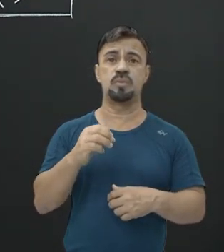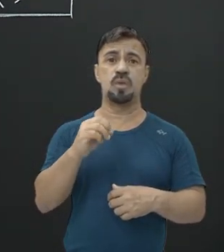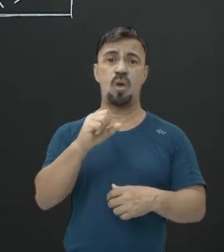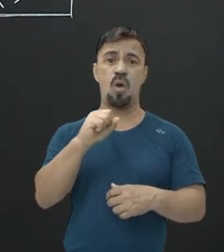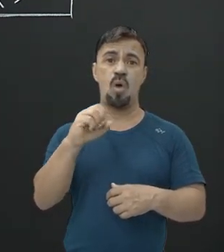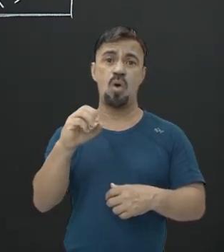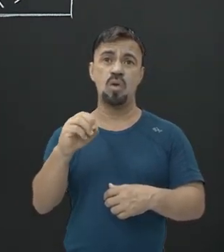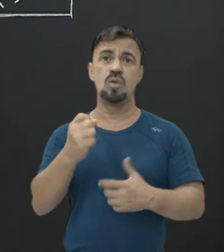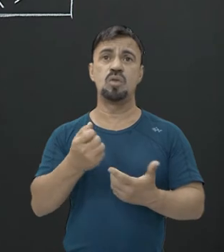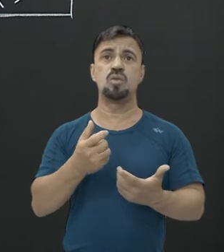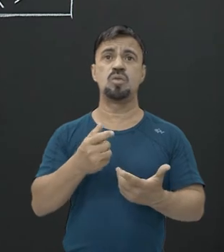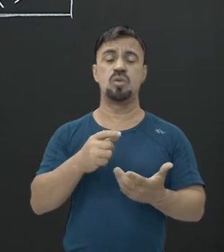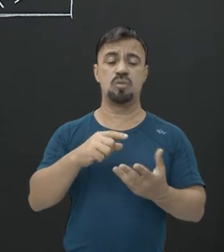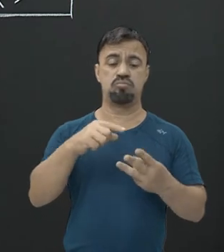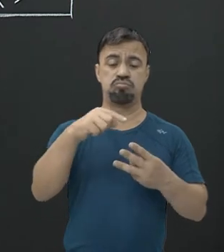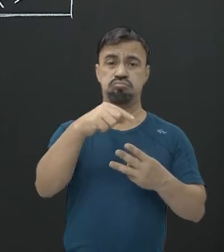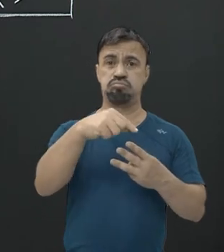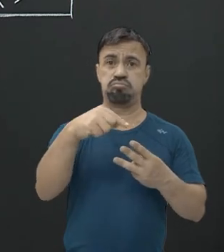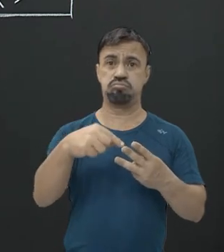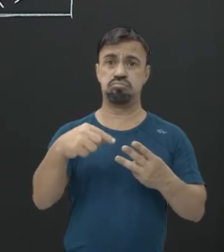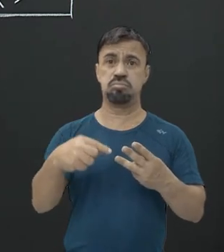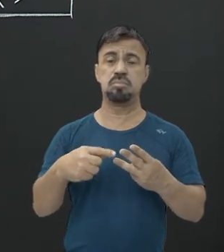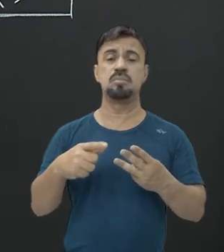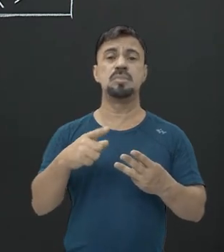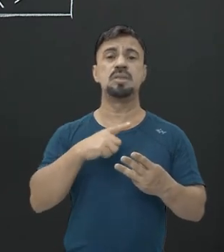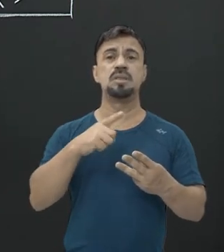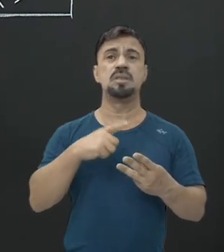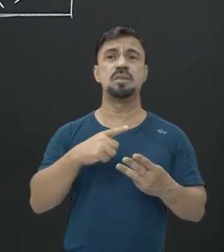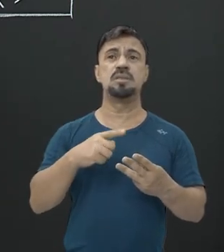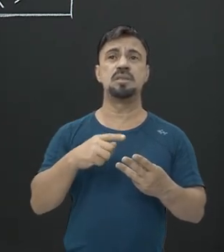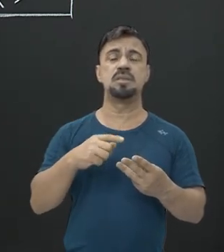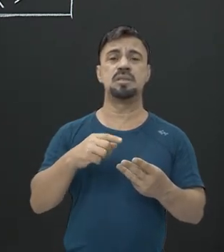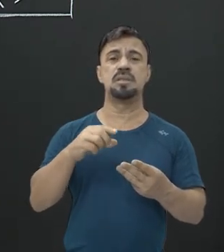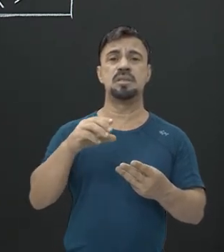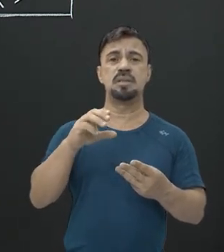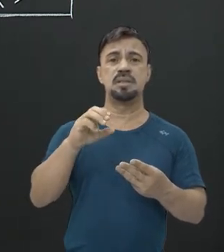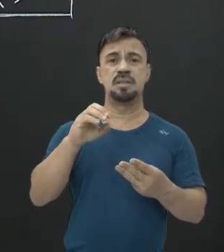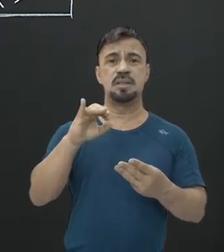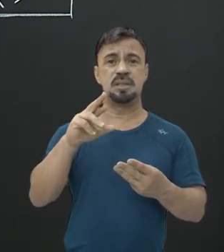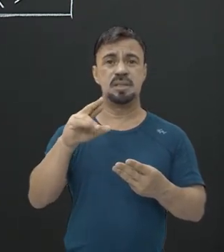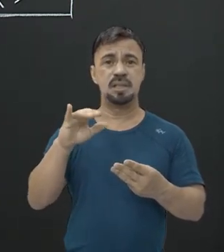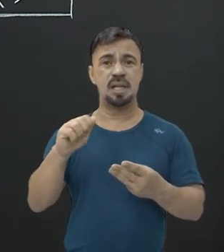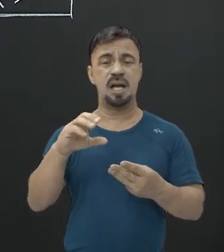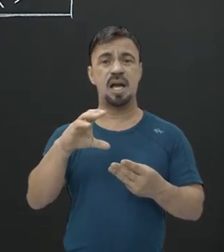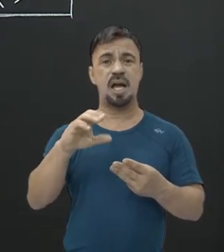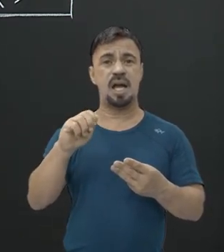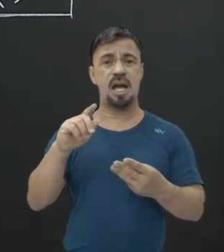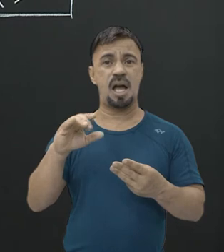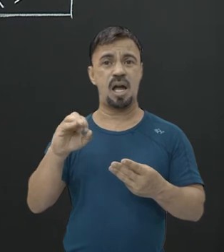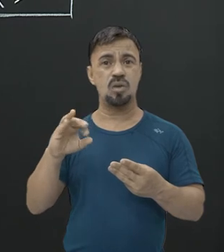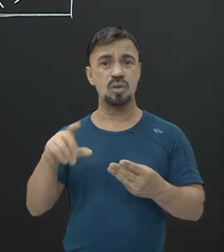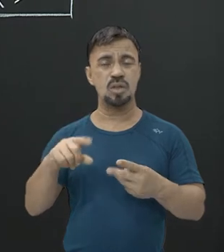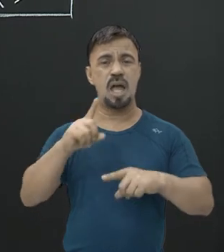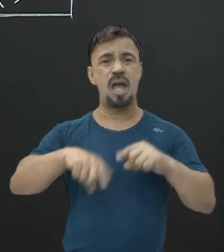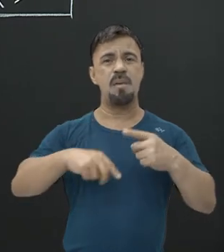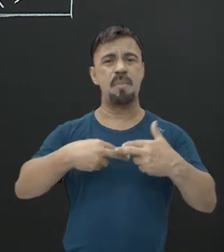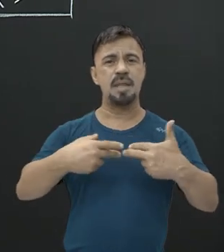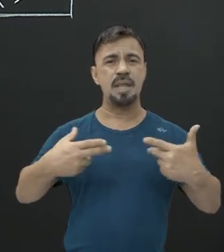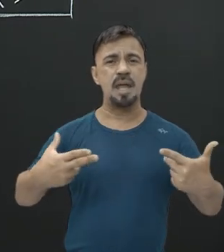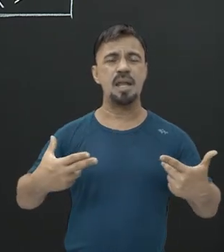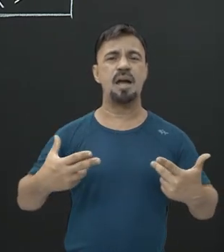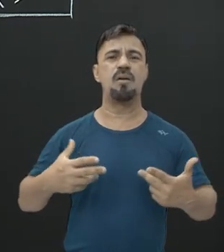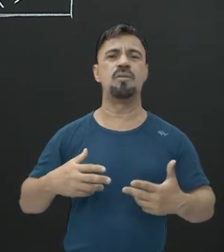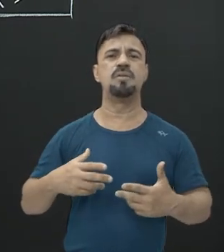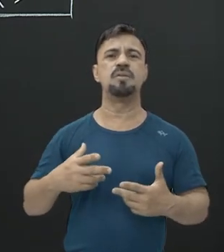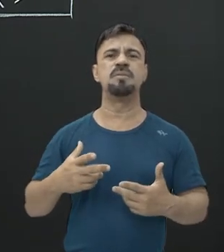Ócio, carapaças, conchas, formadas aí de sílica, cálcio. São materiais que são mais permanentes.